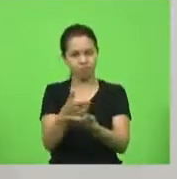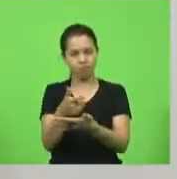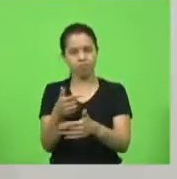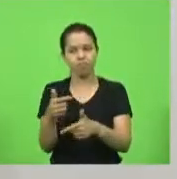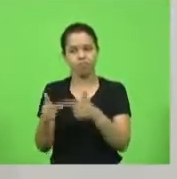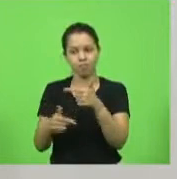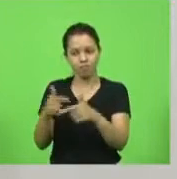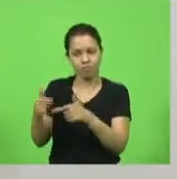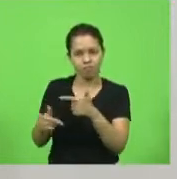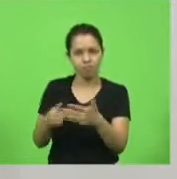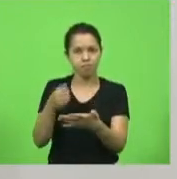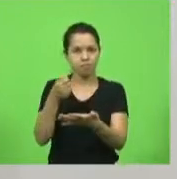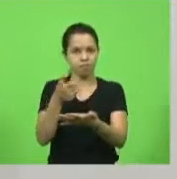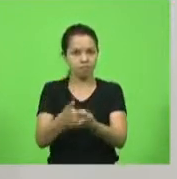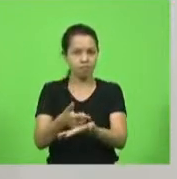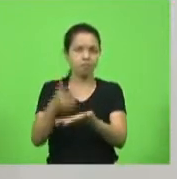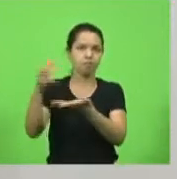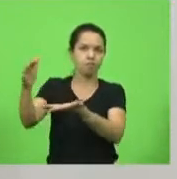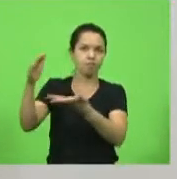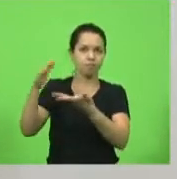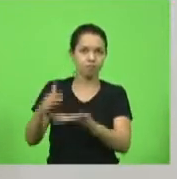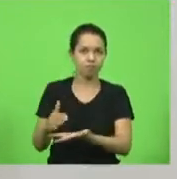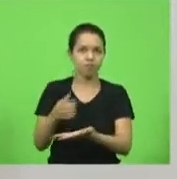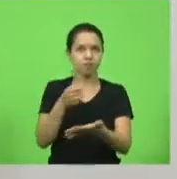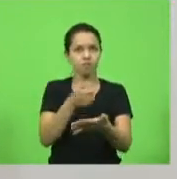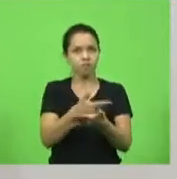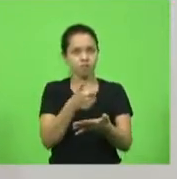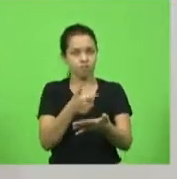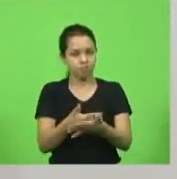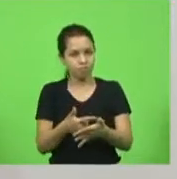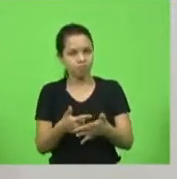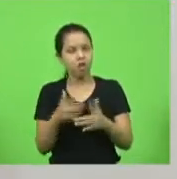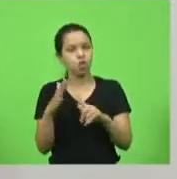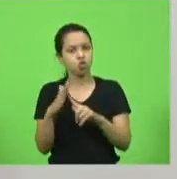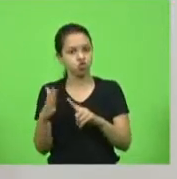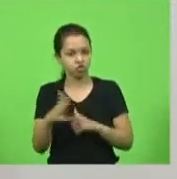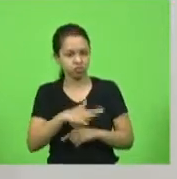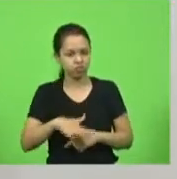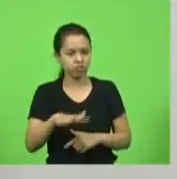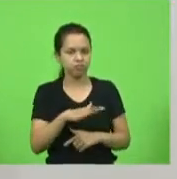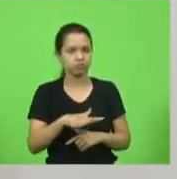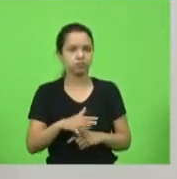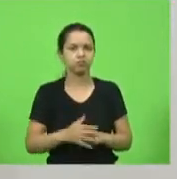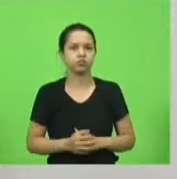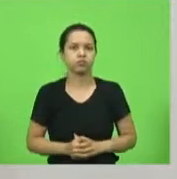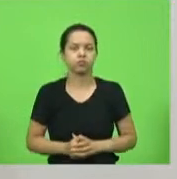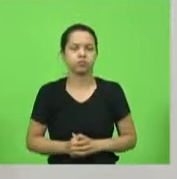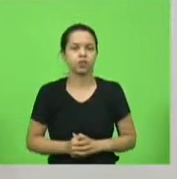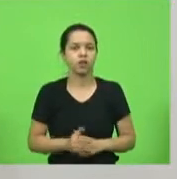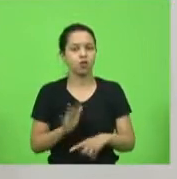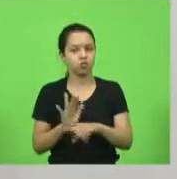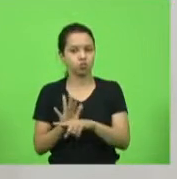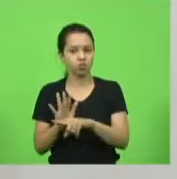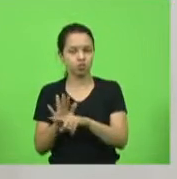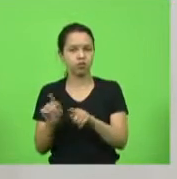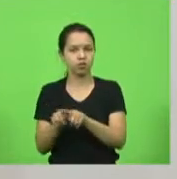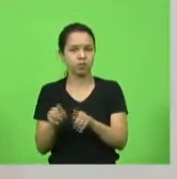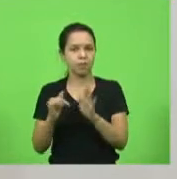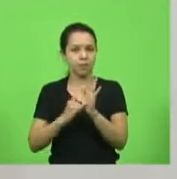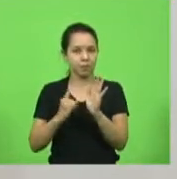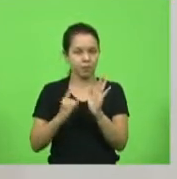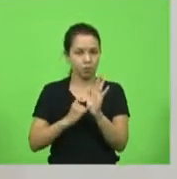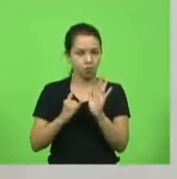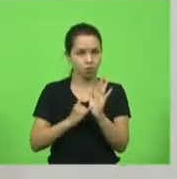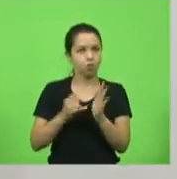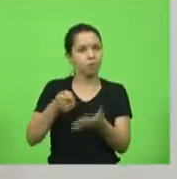ele pagasse o fornecedor para que ele pagasse a logística e que contribuísse também com o governo porque ele não vai deixar de pagar o